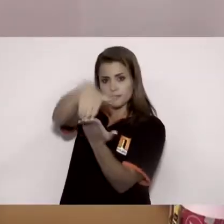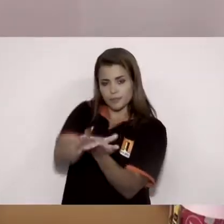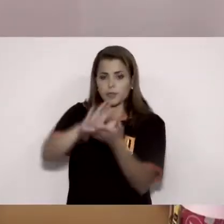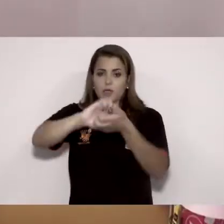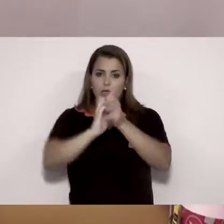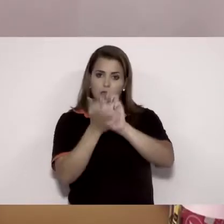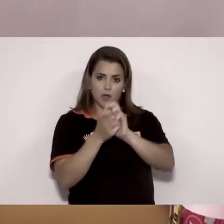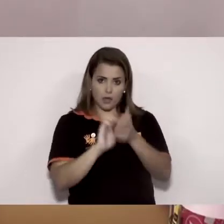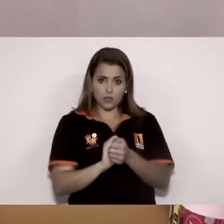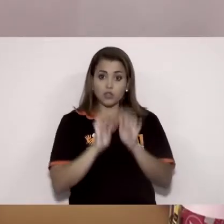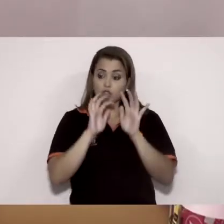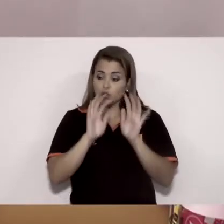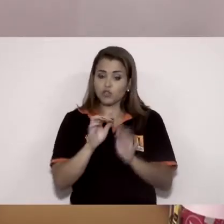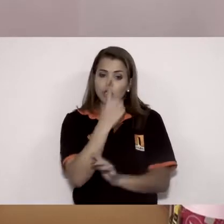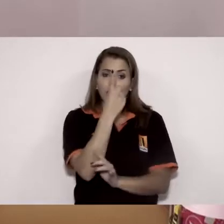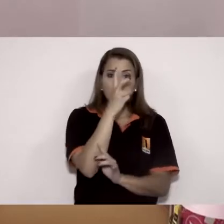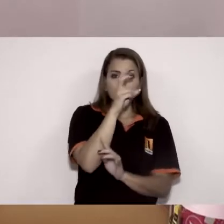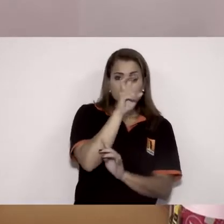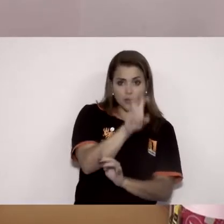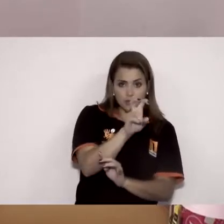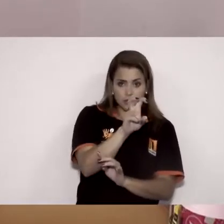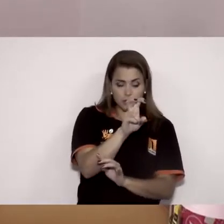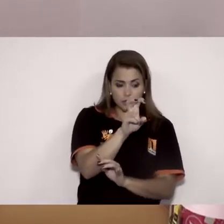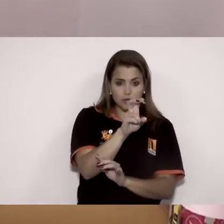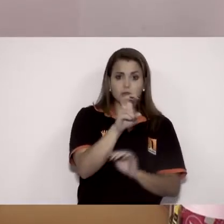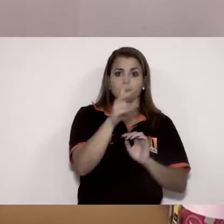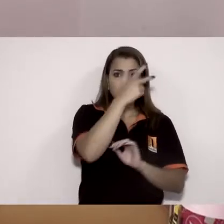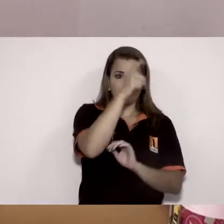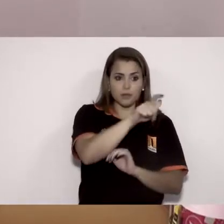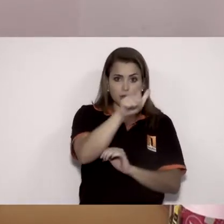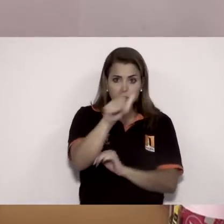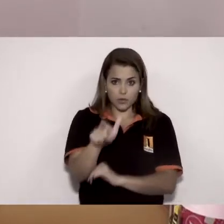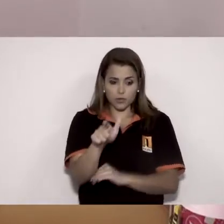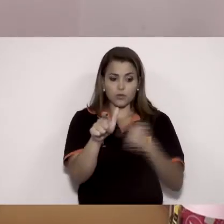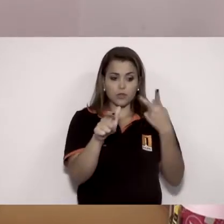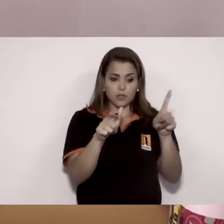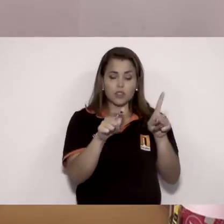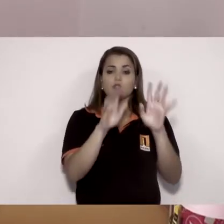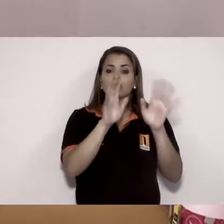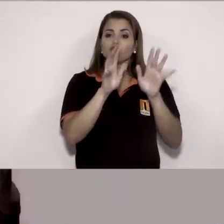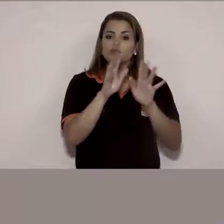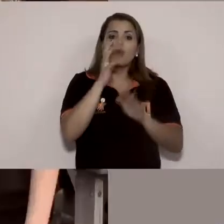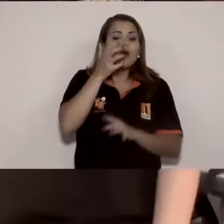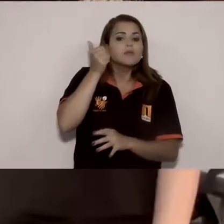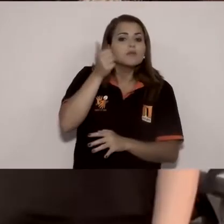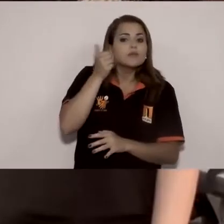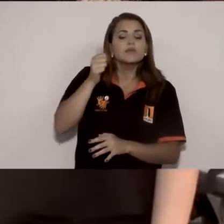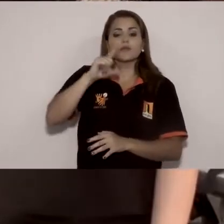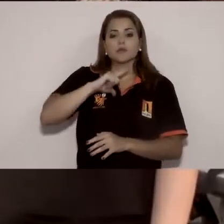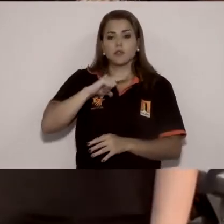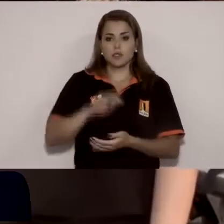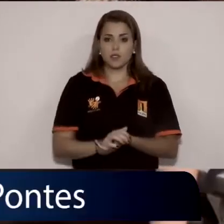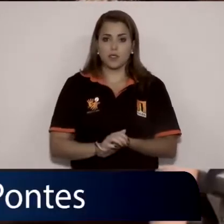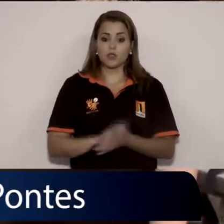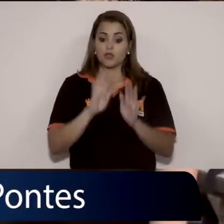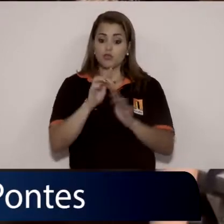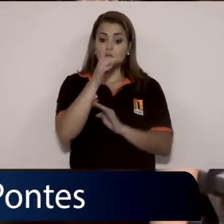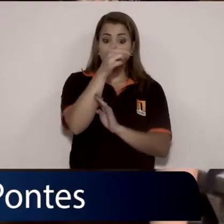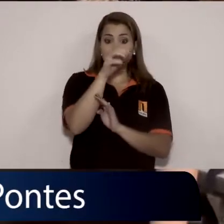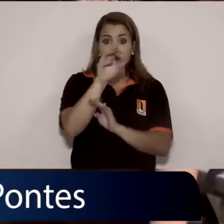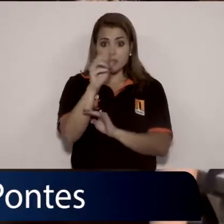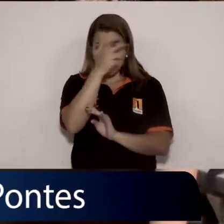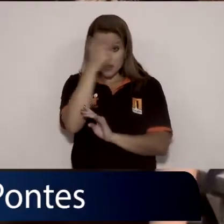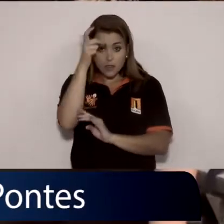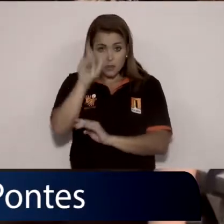E hoje, já são 15 produtores certificados, usufruindo dos benefícios que o programa oferece. Já capacitamos mais de